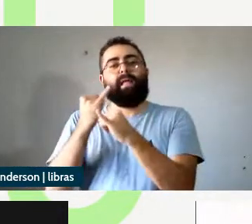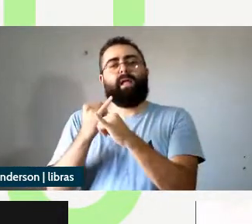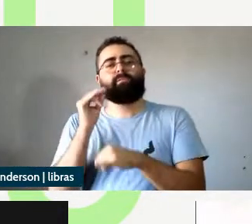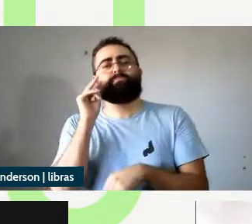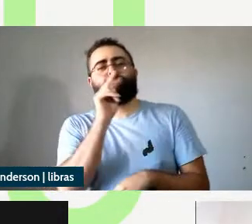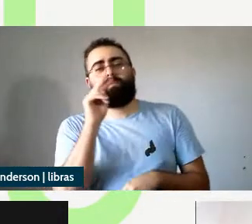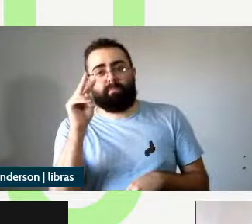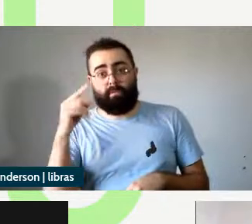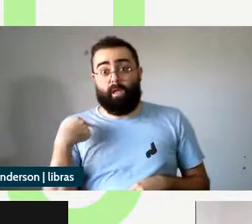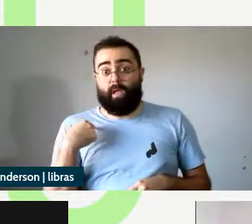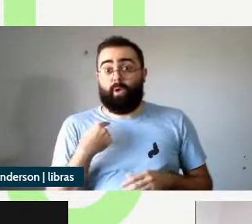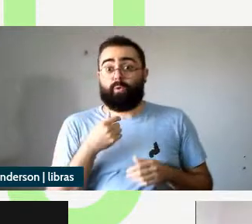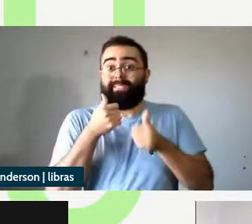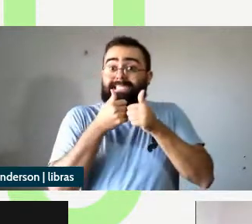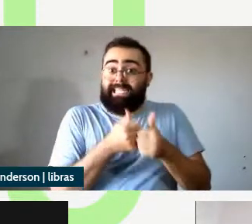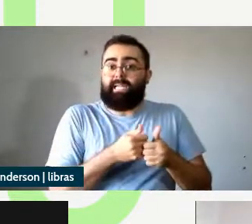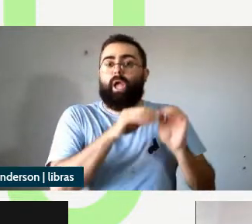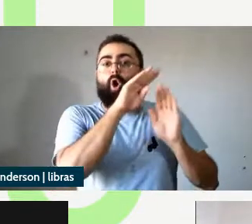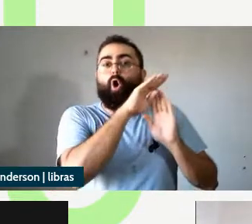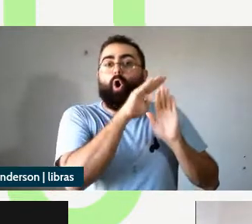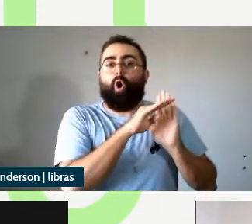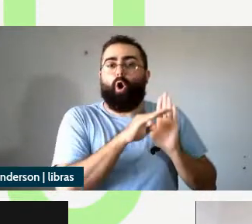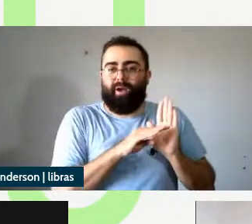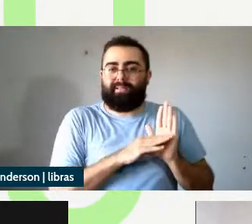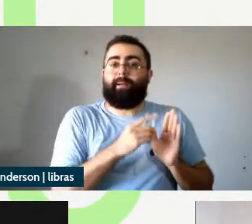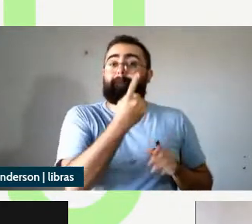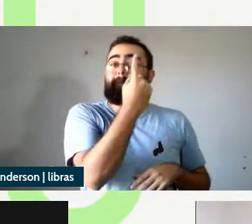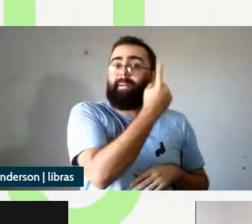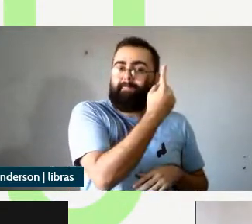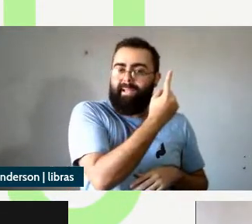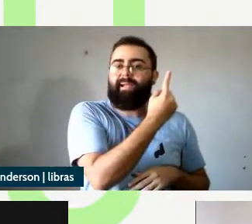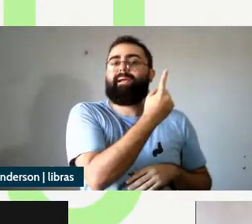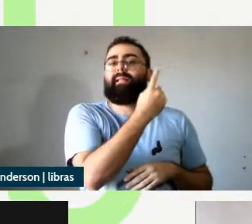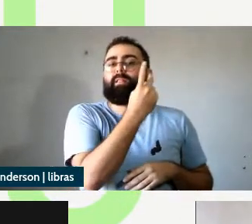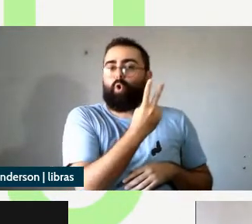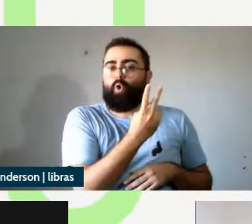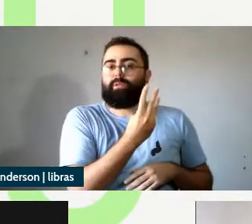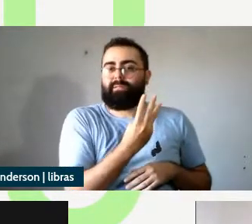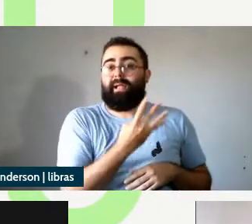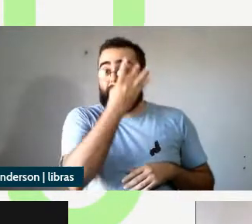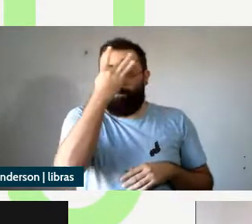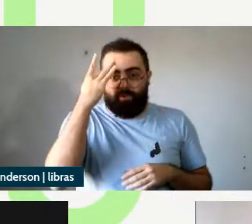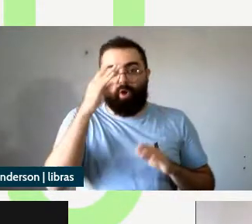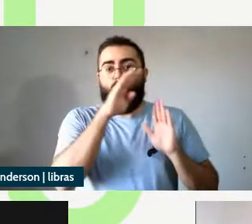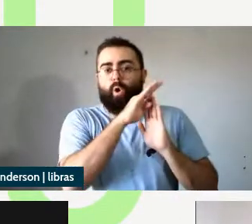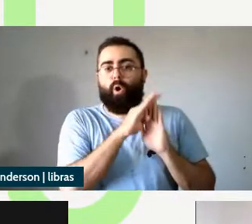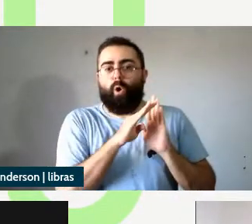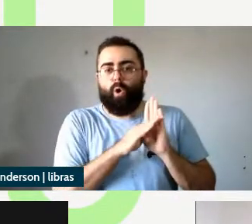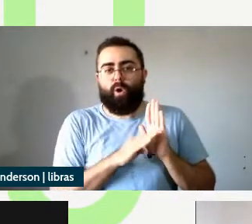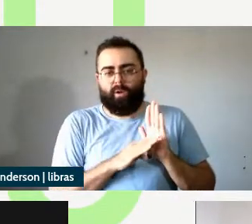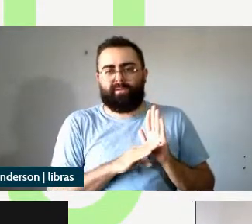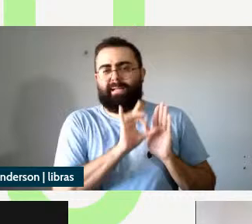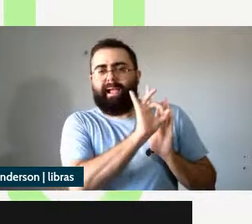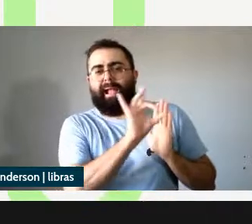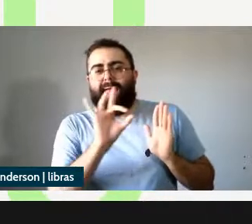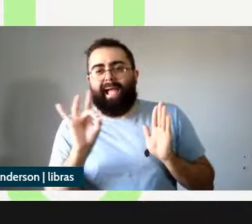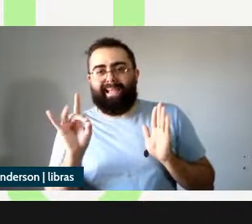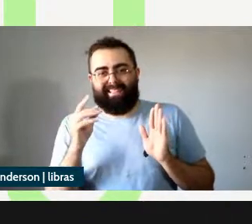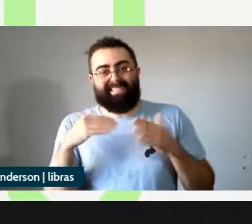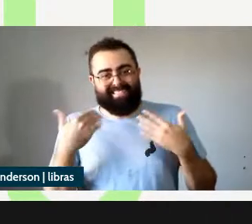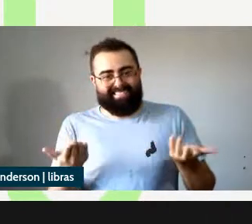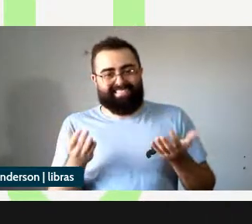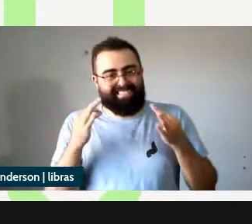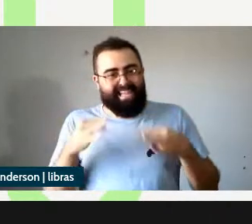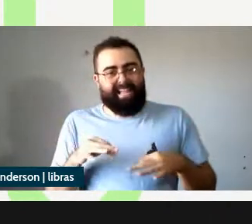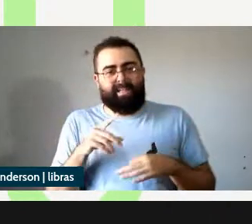das apresentações e as primeiras que foram feitas então para cada apresentadora para que pelo menos cada uma tenha